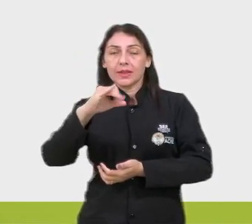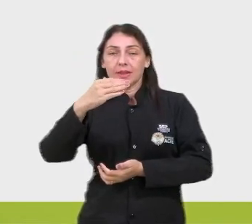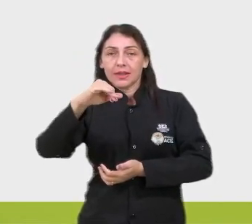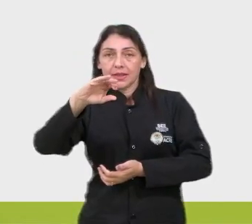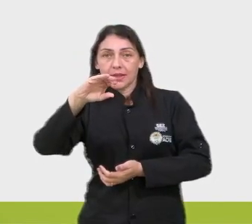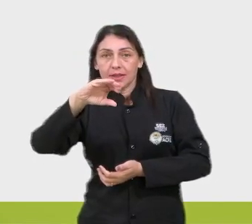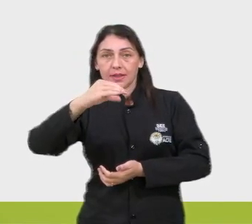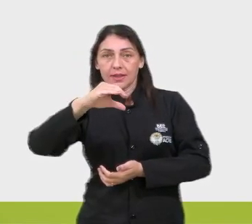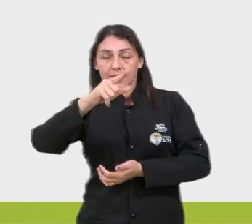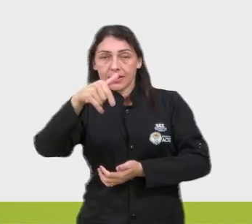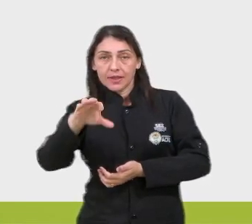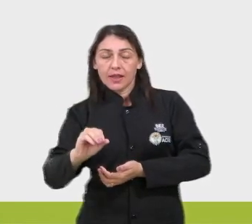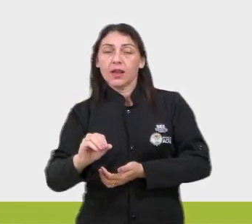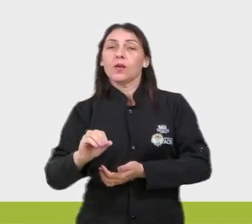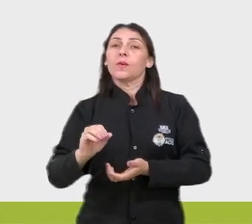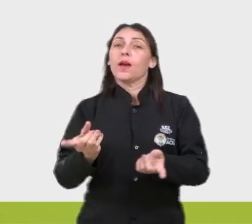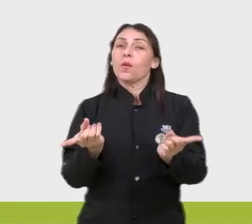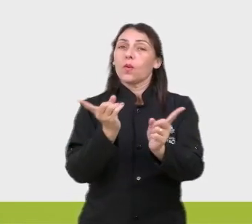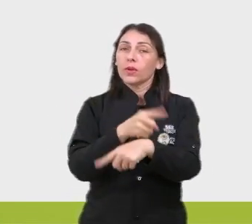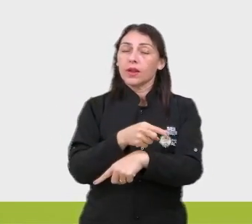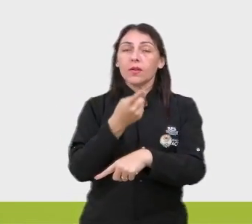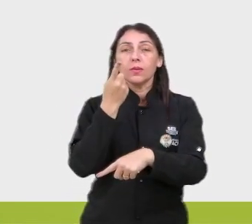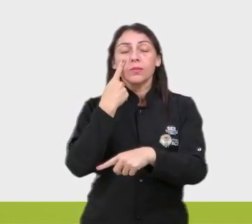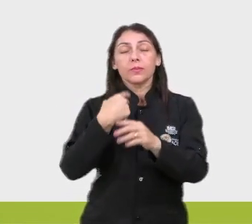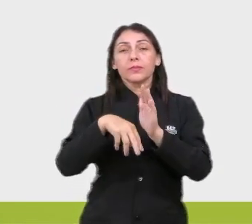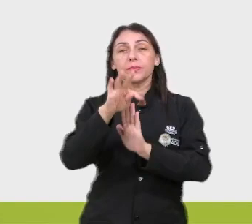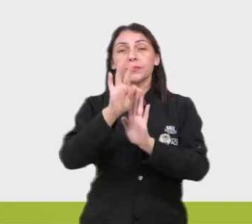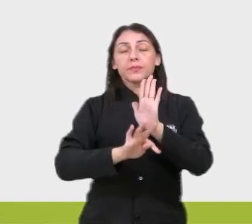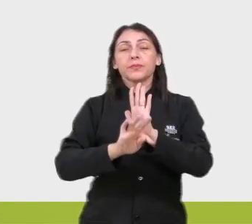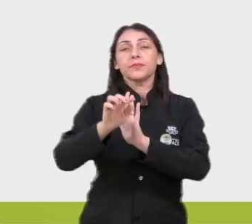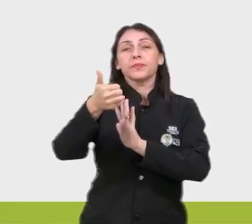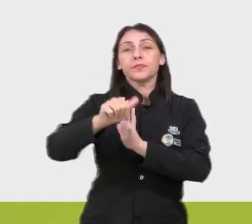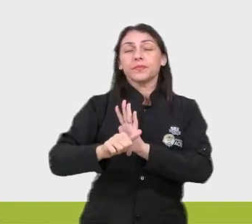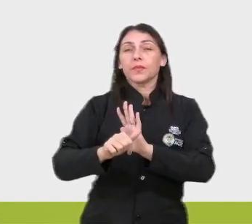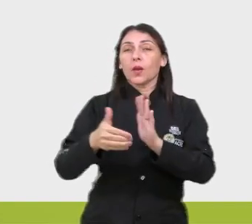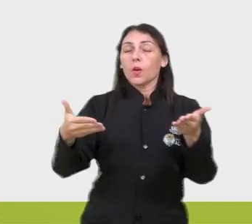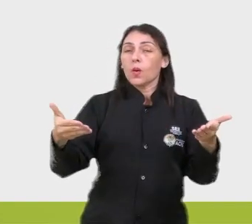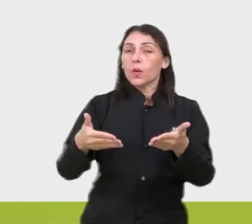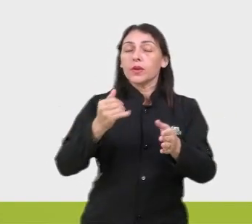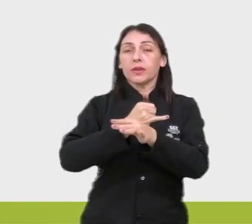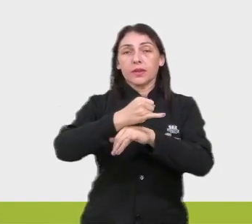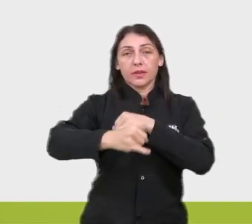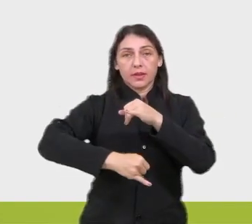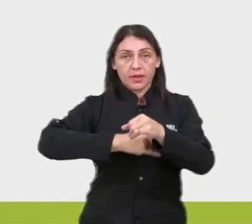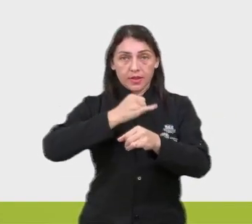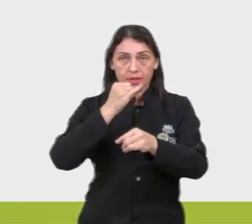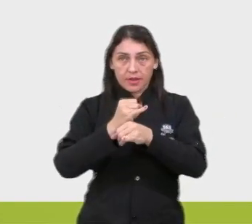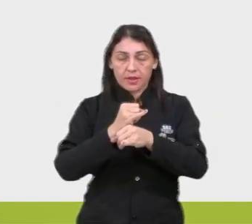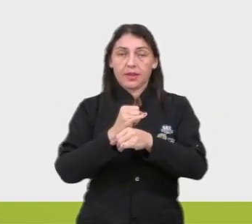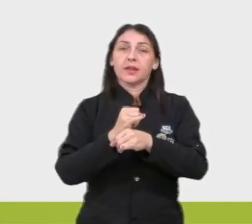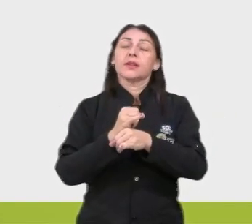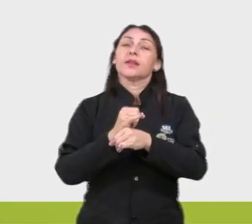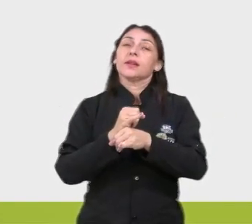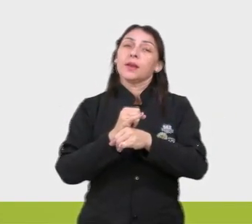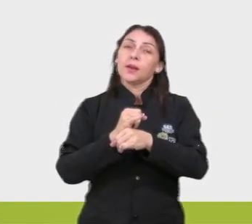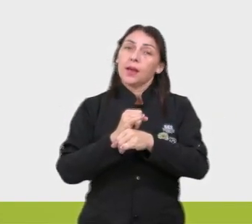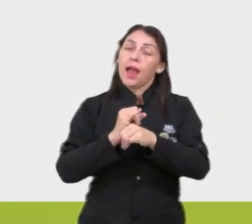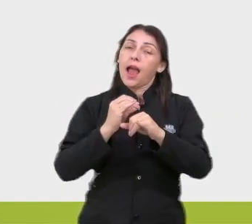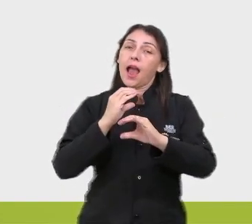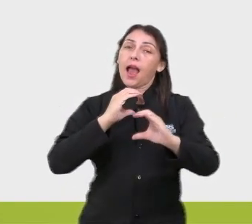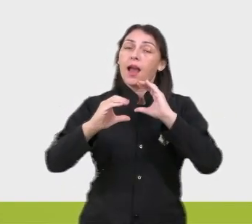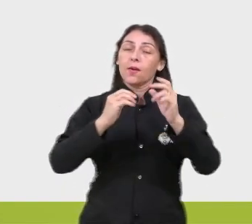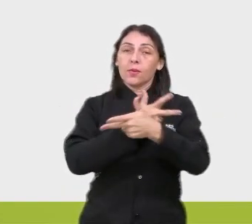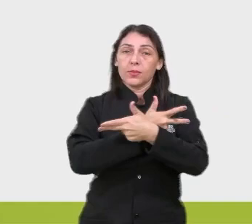ver aqui, analisar esse texto. Atualmente, a internet é o maior meio de